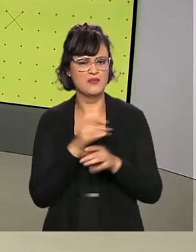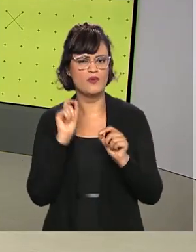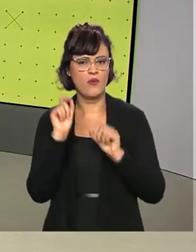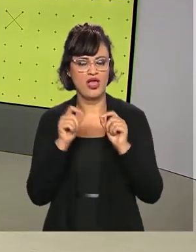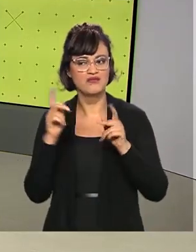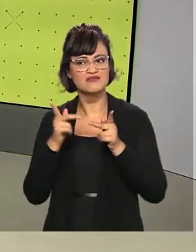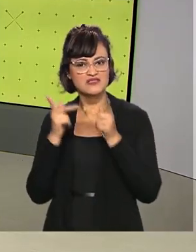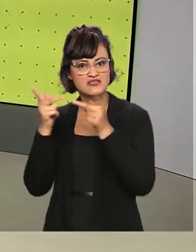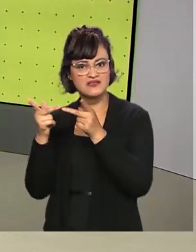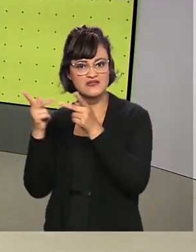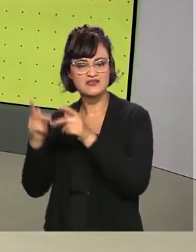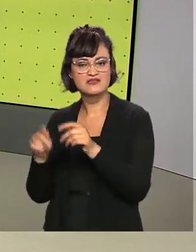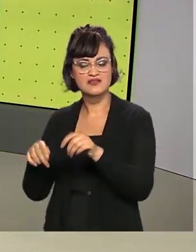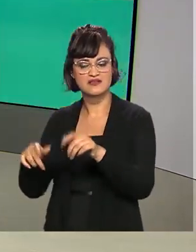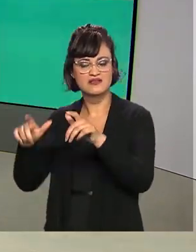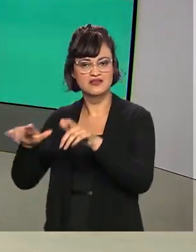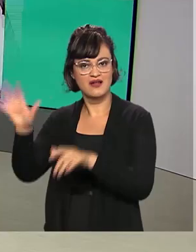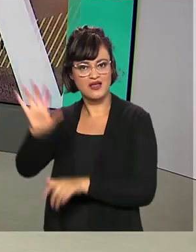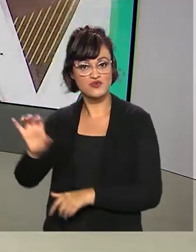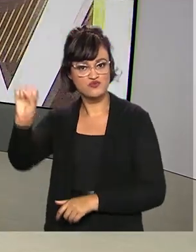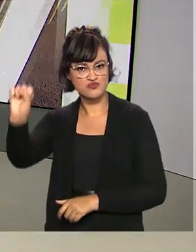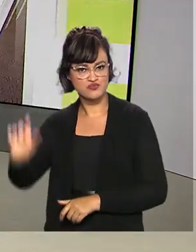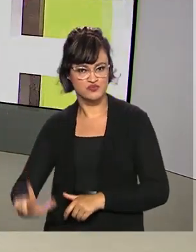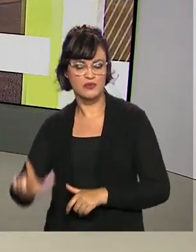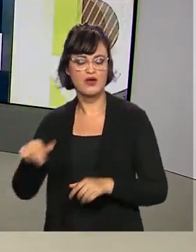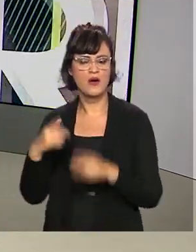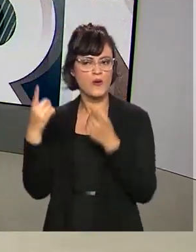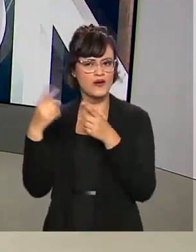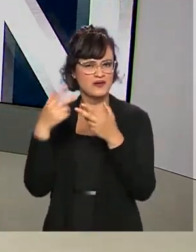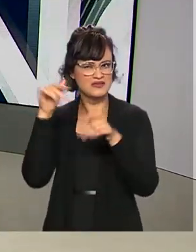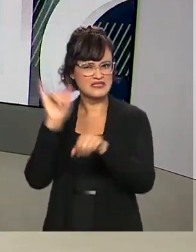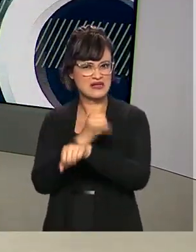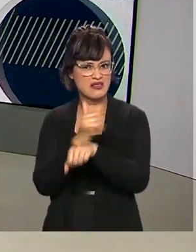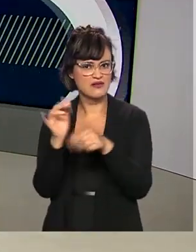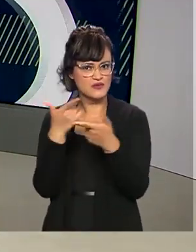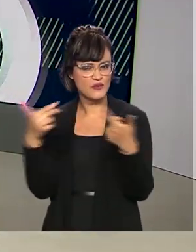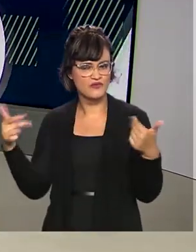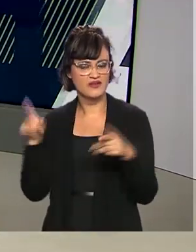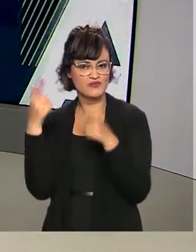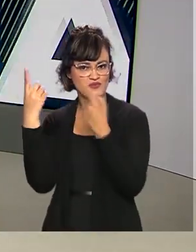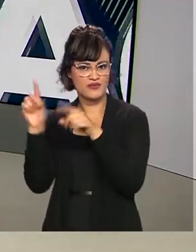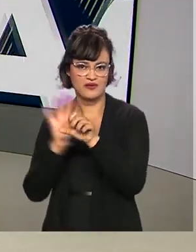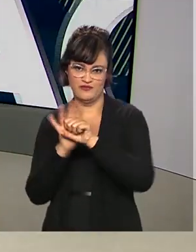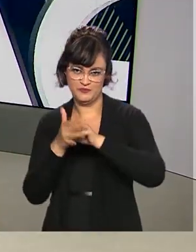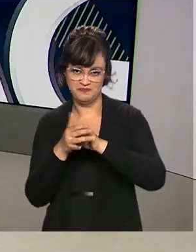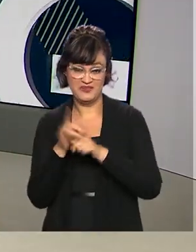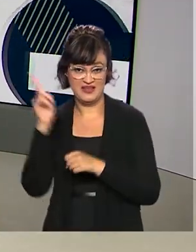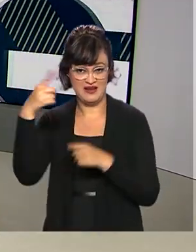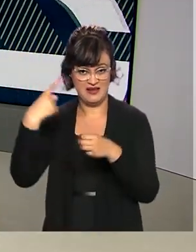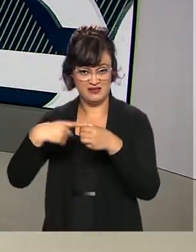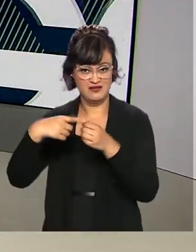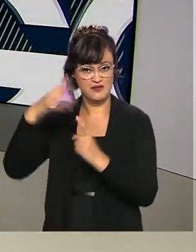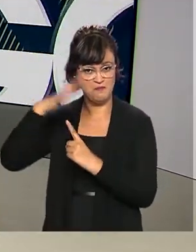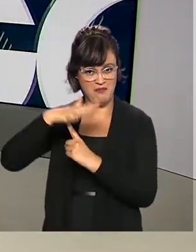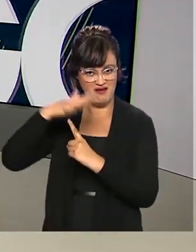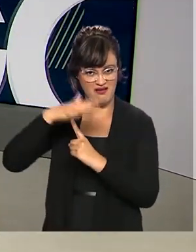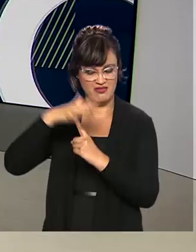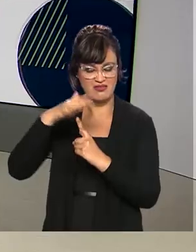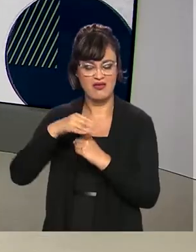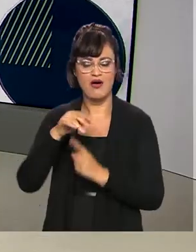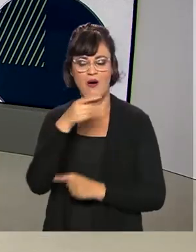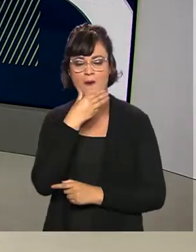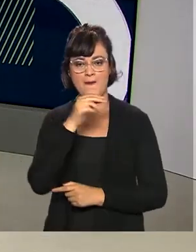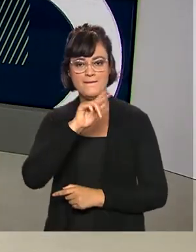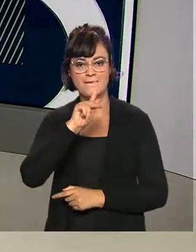visitas à região sul para reforçar as ações de combate à pandemia da Covid-19. No Paraná, Eduardo Pazuello destacou a